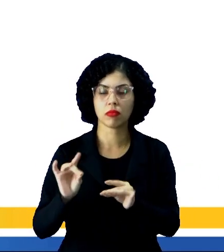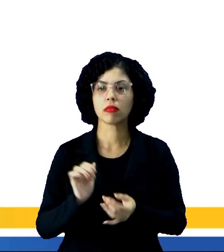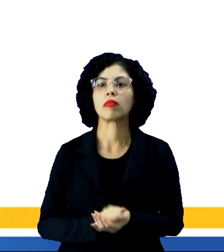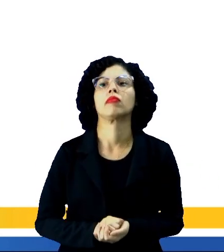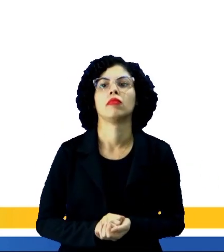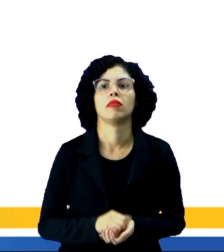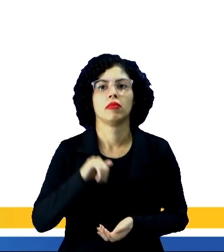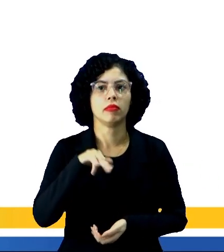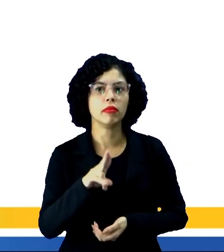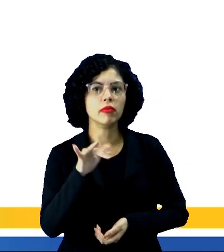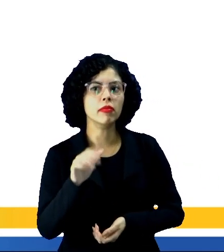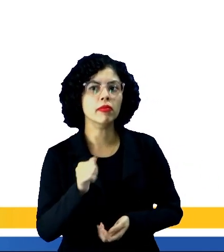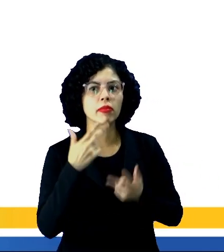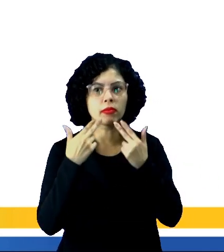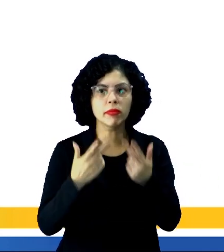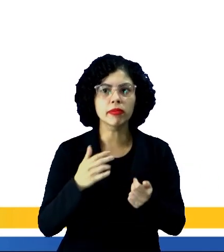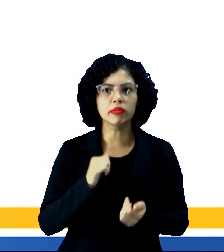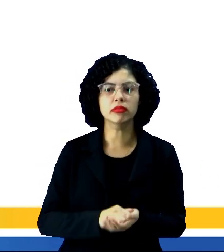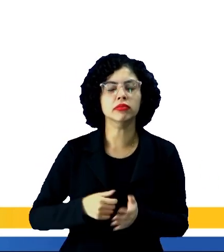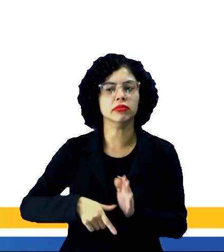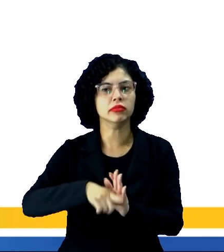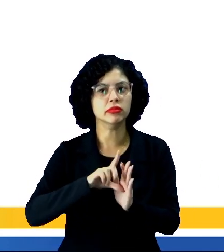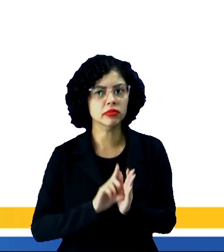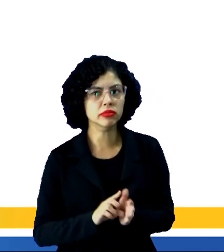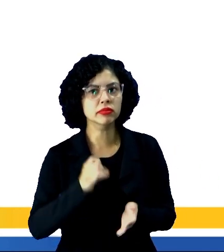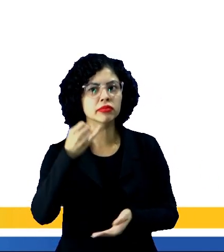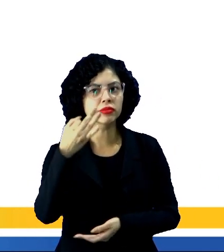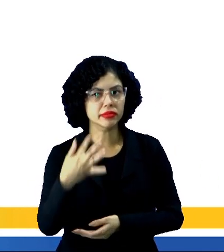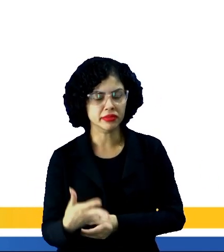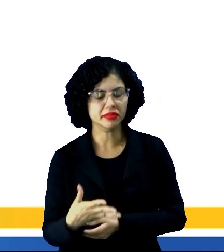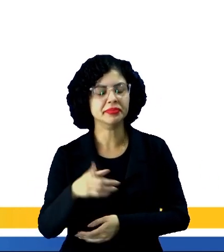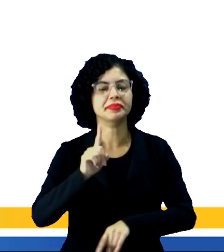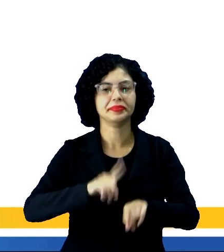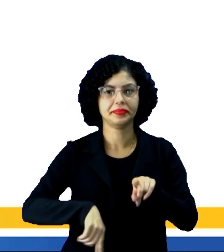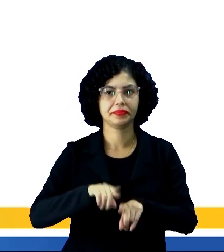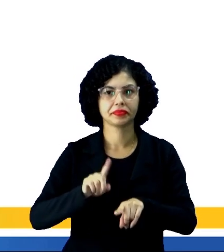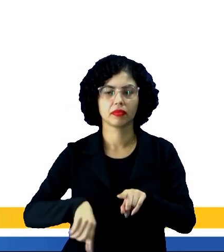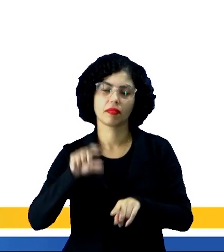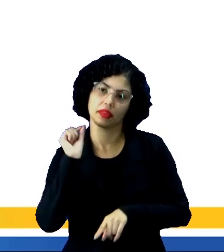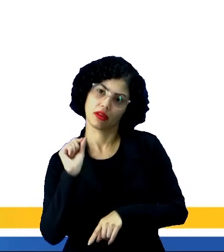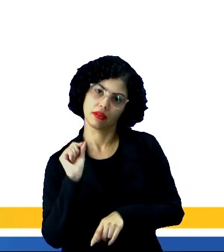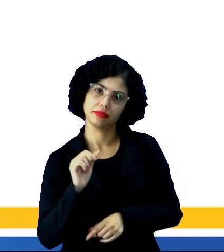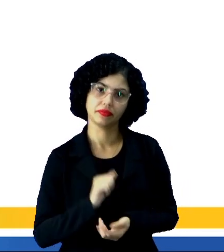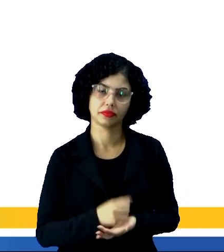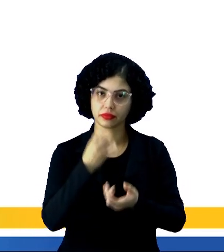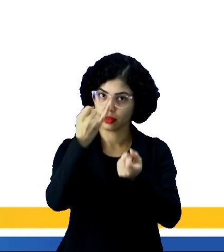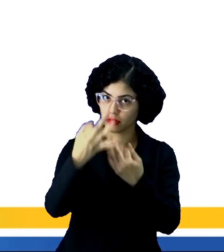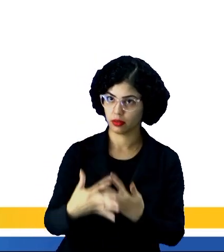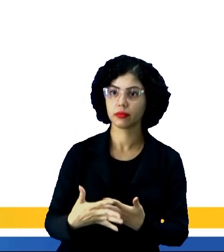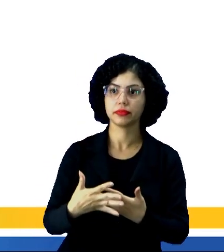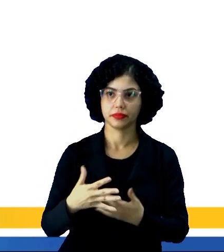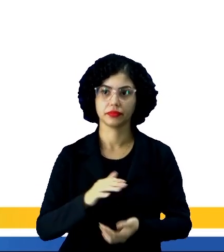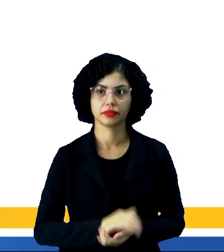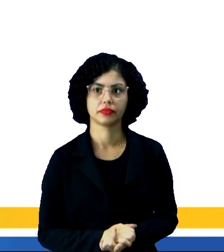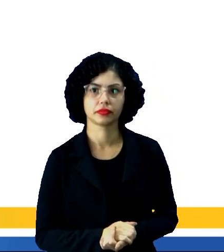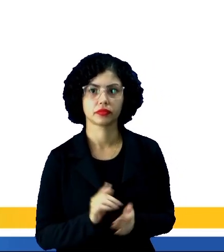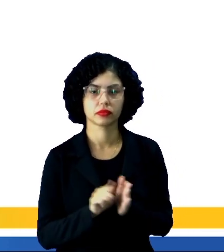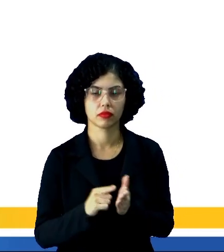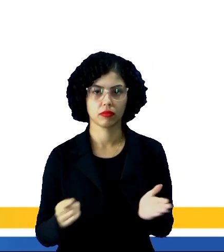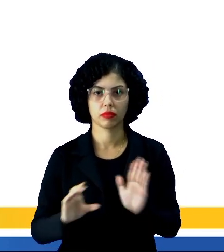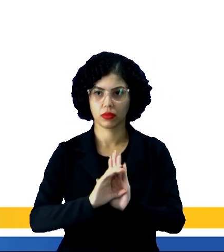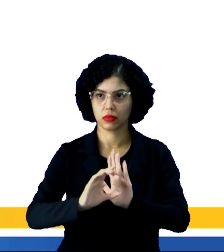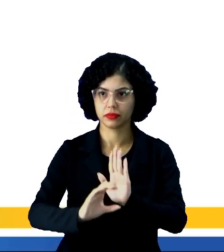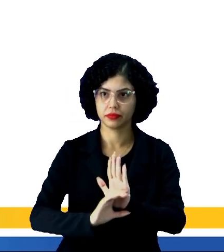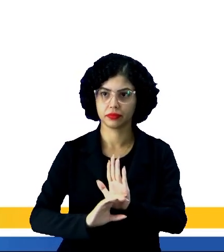tratará. A manchete de uma notícia antecipa o que será tratado na matéria. Logo,